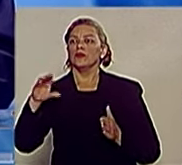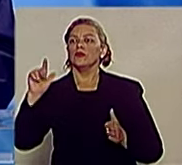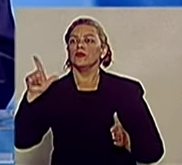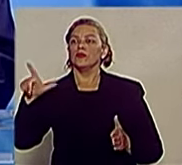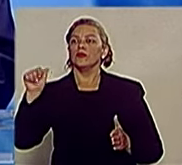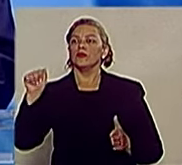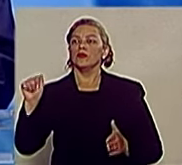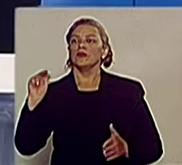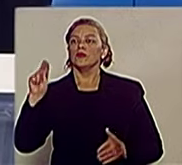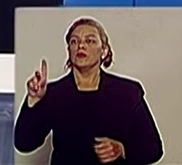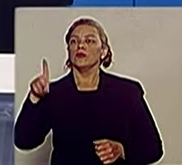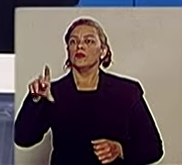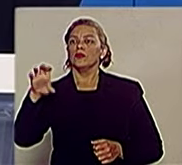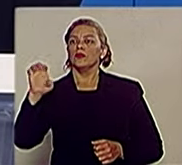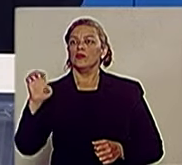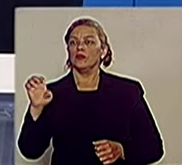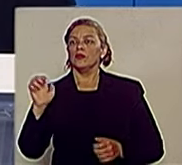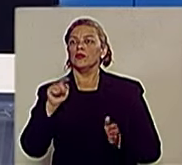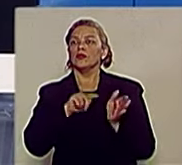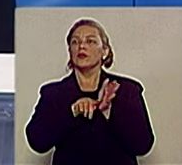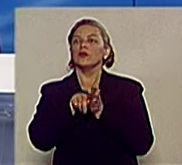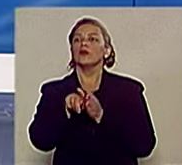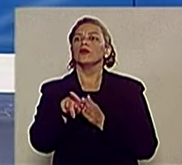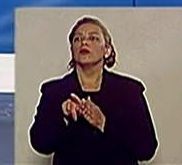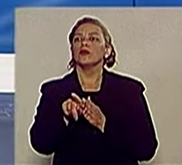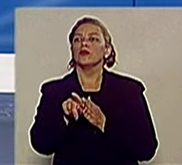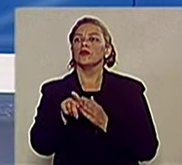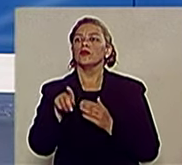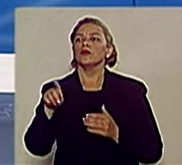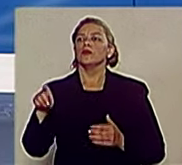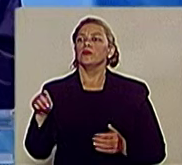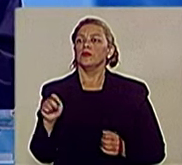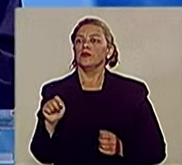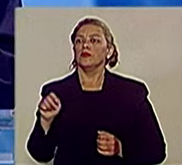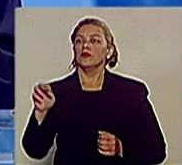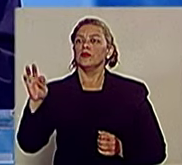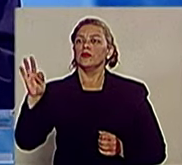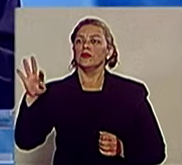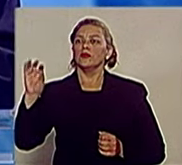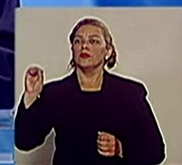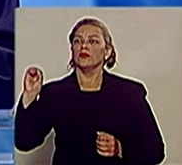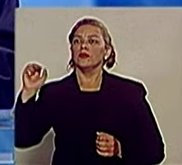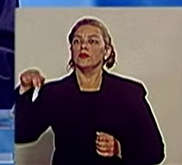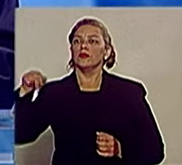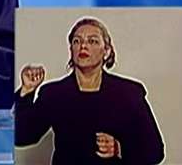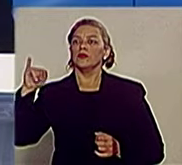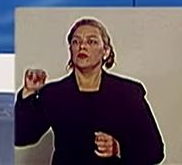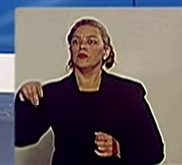Para quem é a pergunta, candidato? Eu vou fazer a pergunta para o candidato Toninho. 30 segundos, candidato.